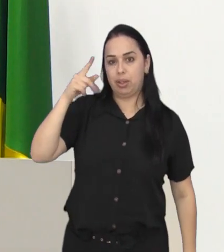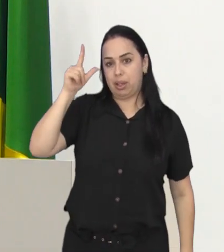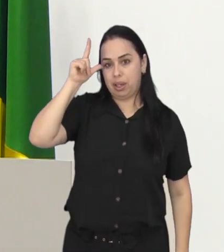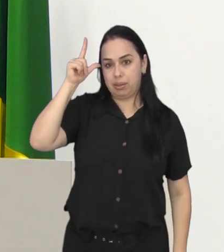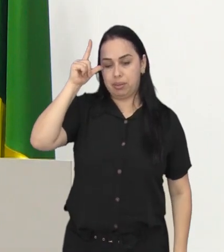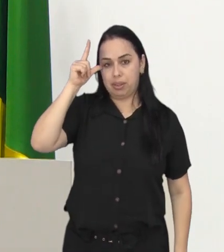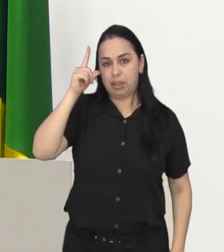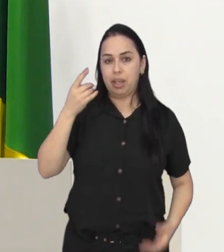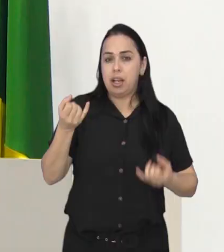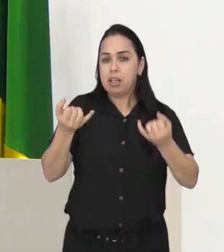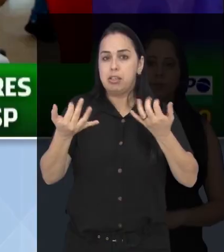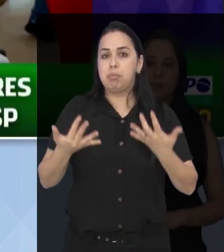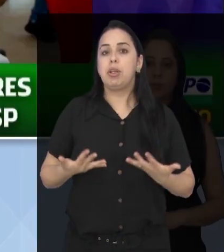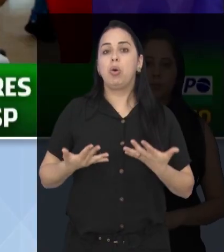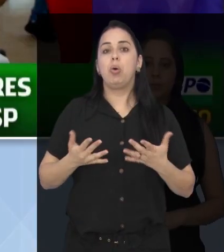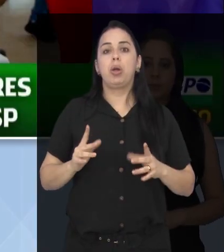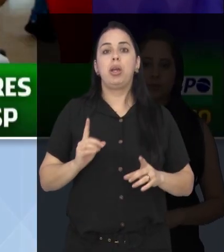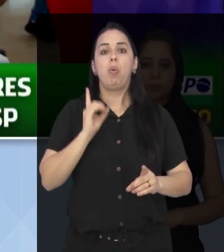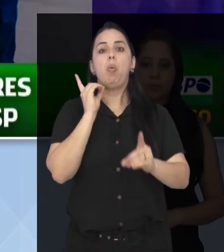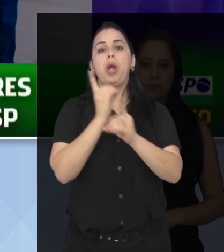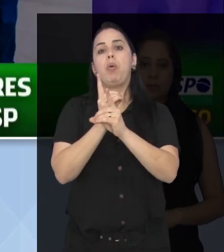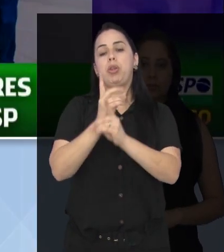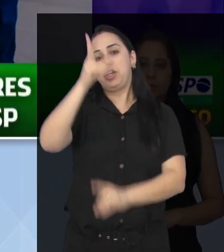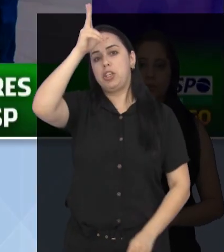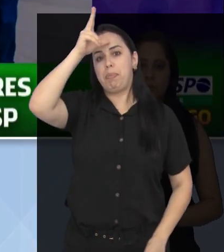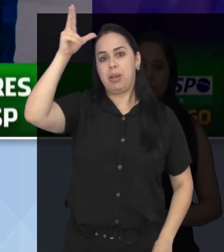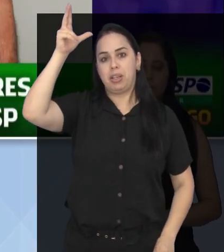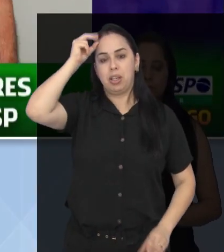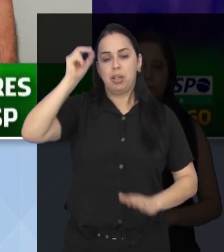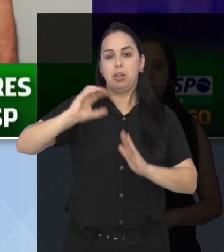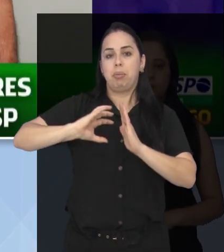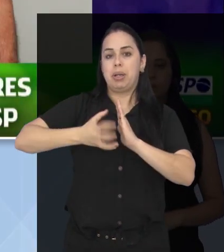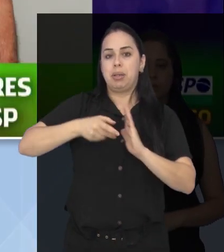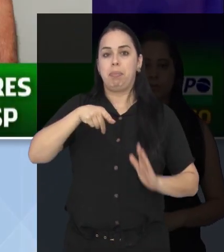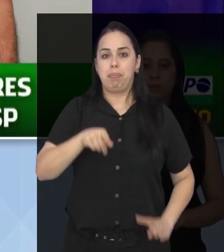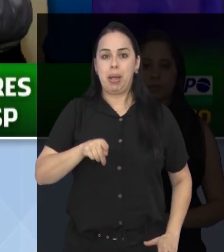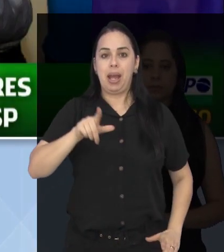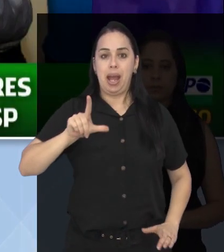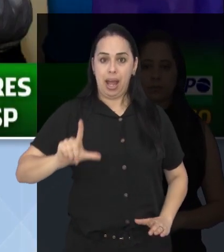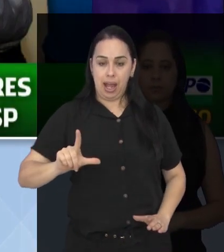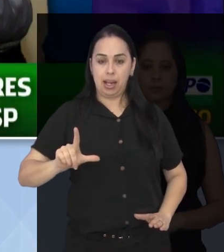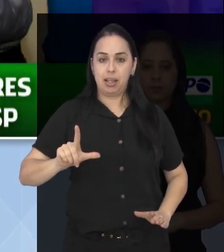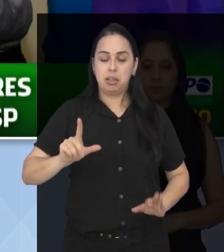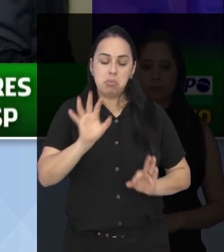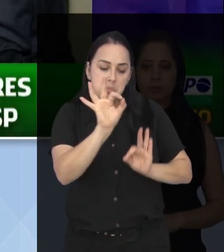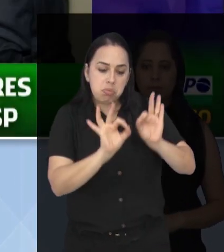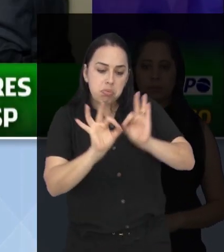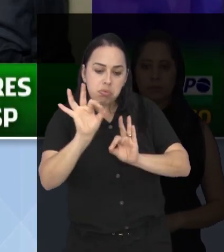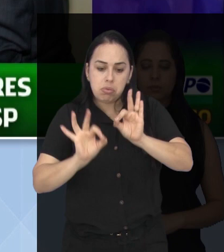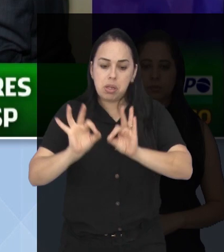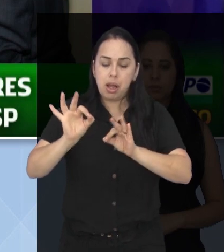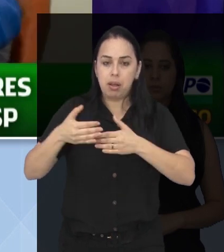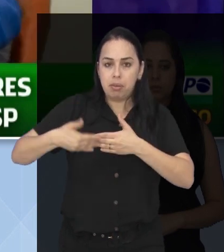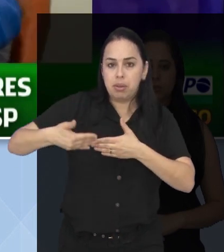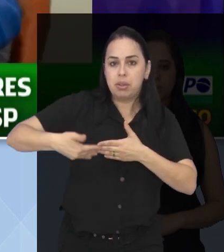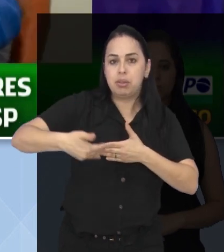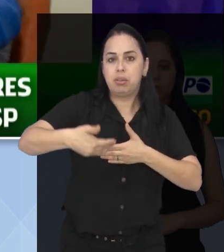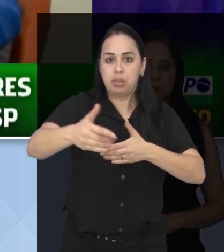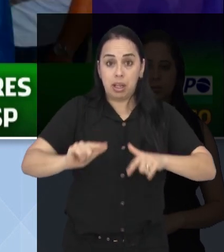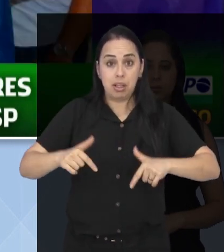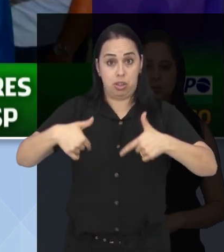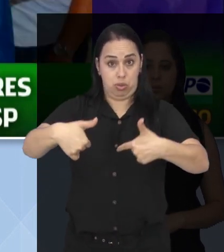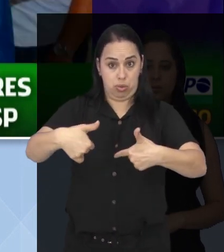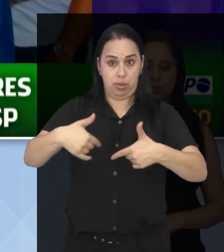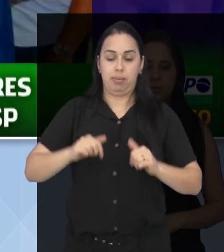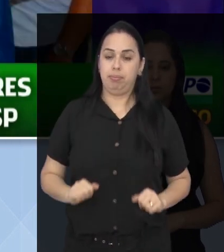a tribuna foi o vereador Lino Bispo. Ele comentou sobre um encontro de prefeitos do Partido Liberal que definiu prioridades sobre as diretrizes